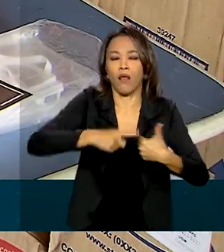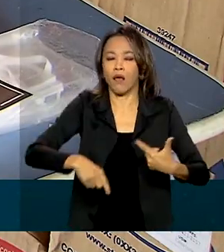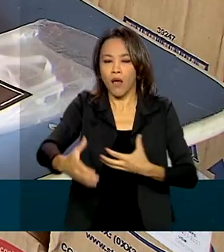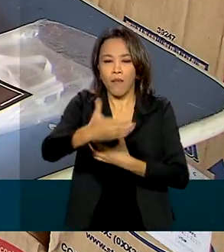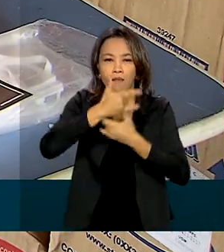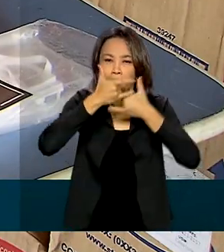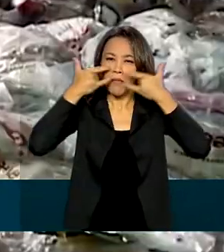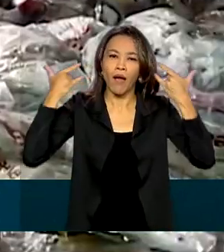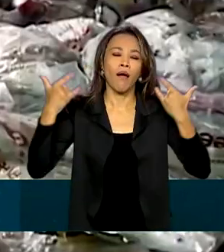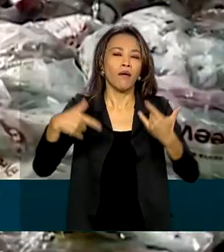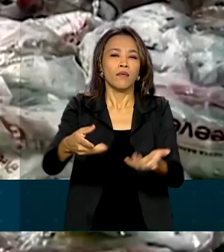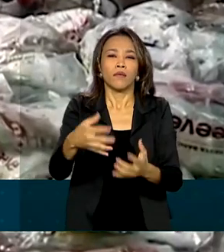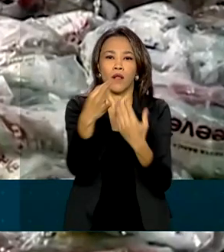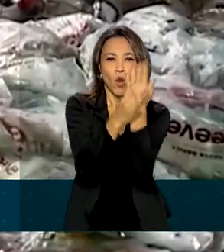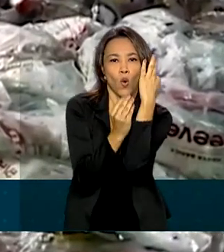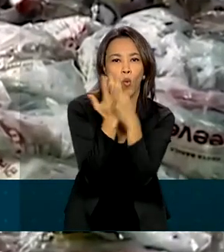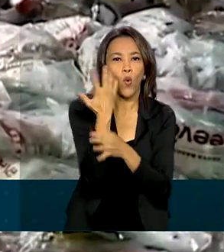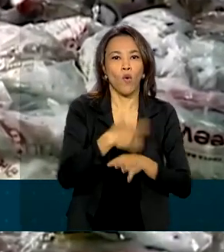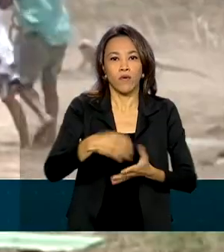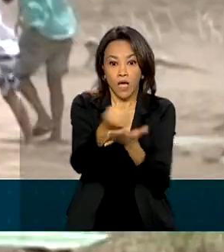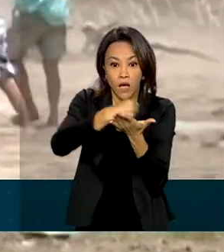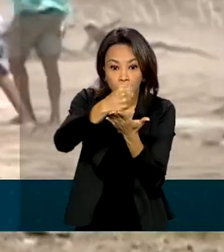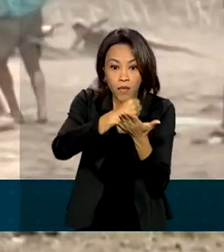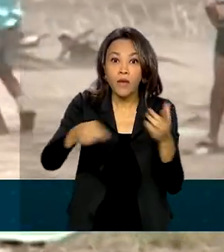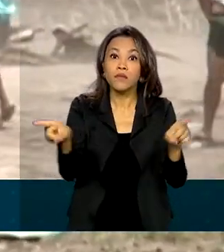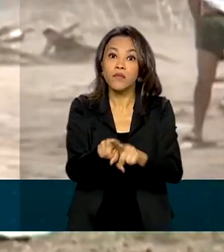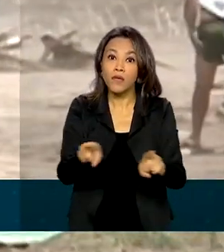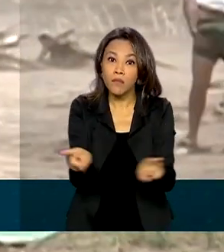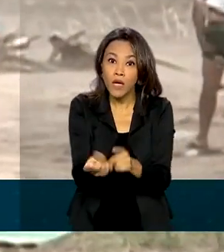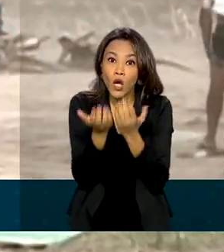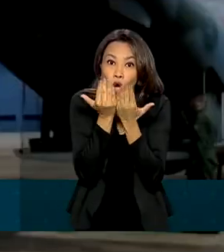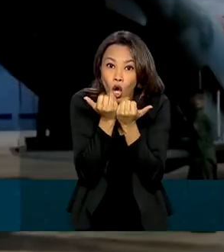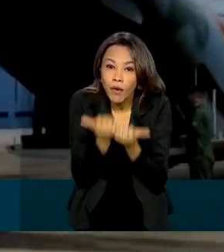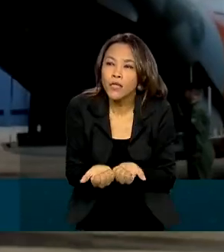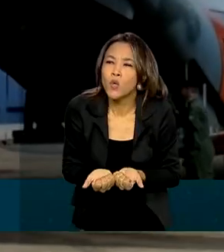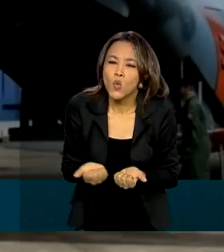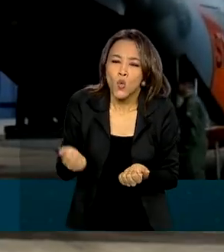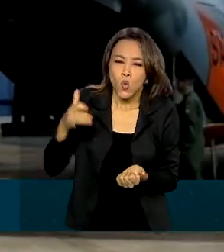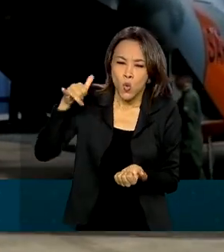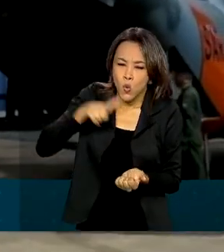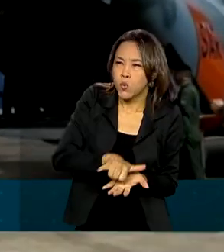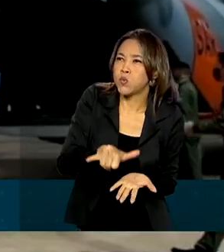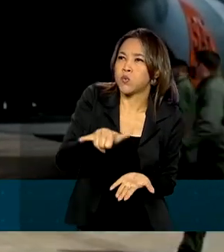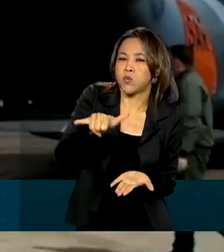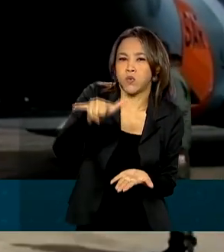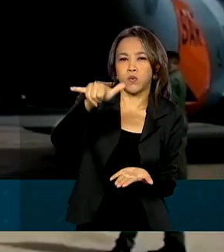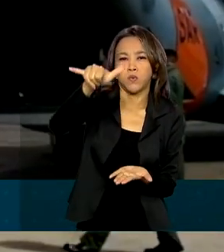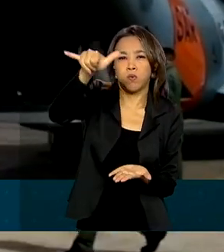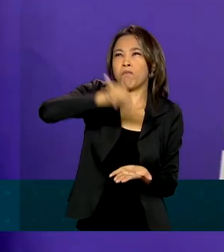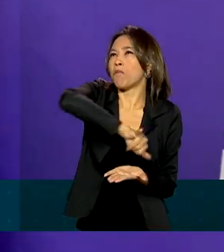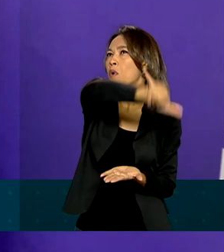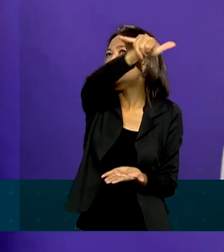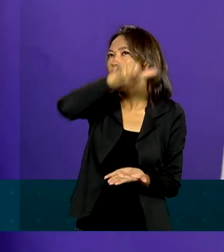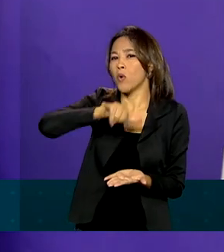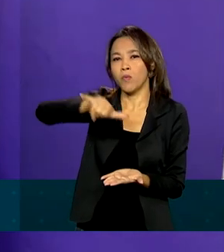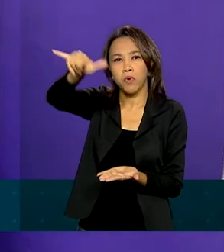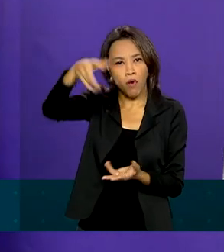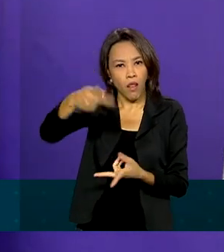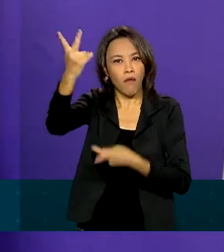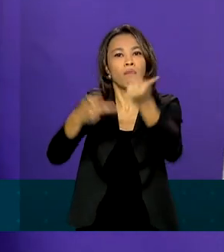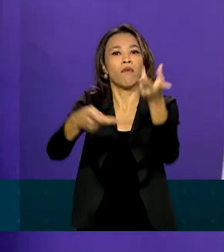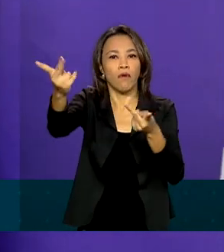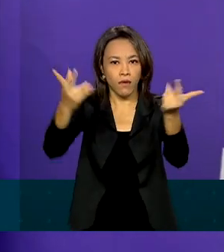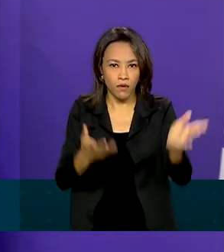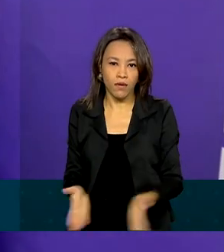luvas, remédios e até mantimentos encheram aviões com os mais variados destinos. Nós fizemos, por